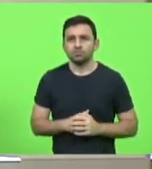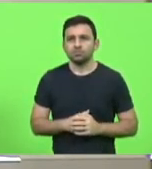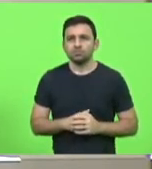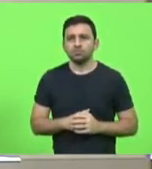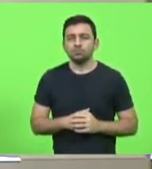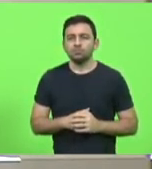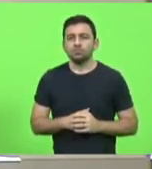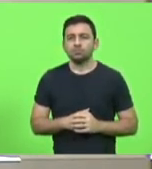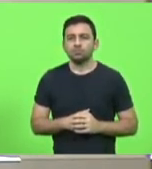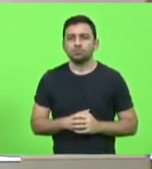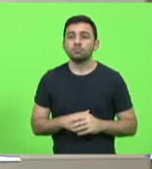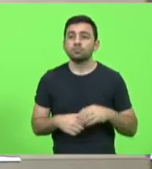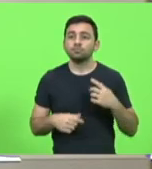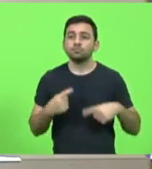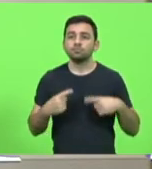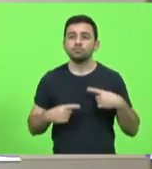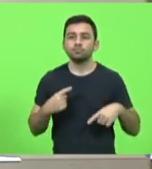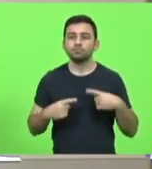Em discussão?